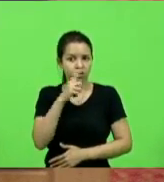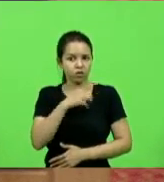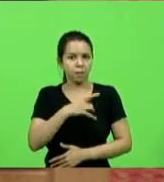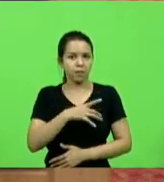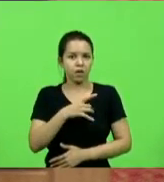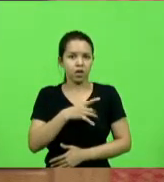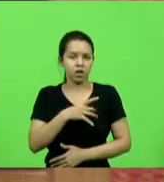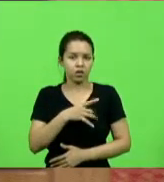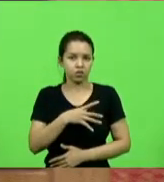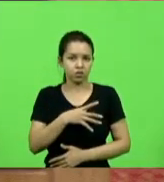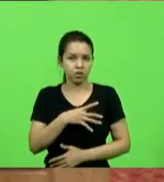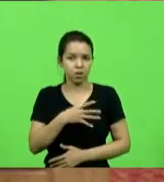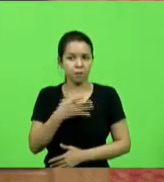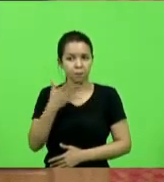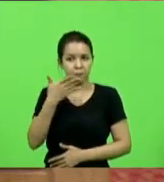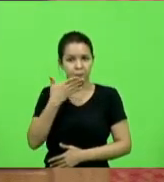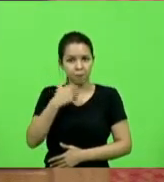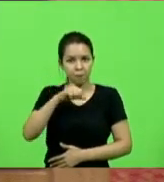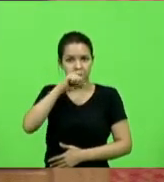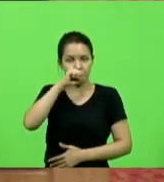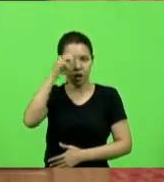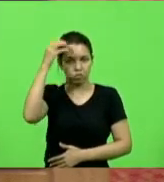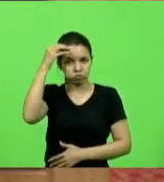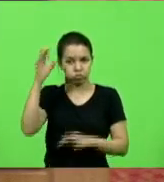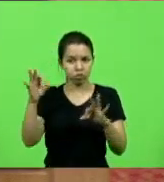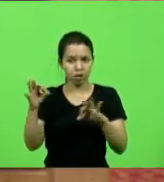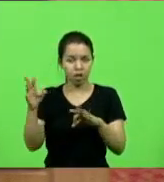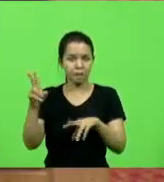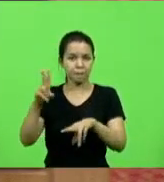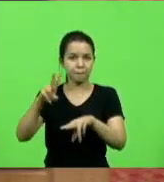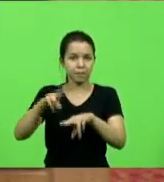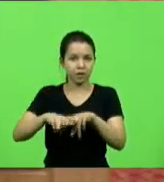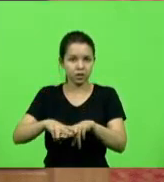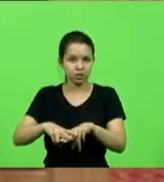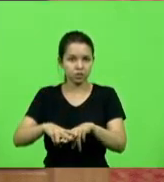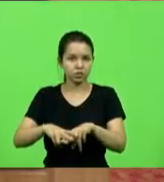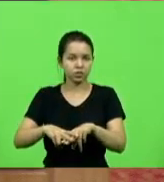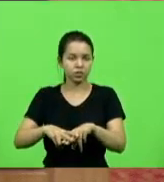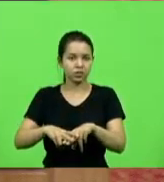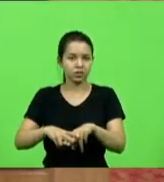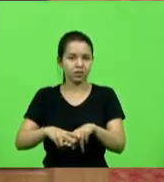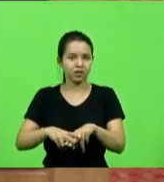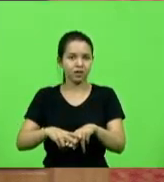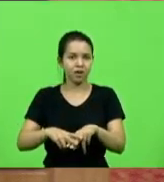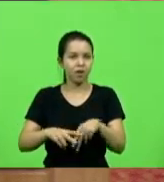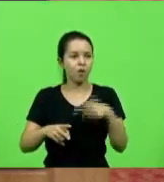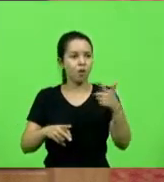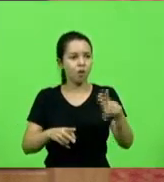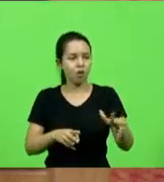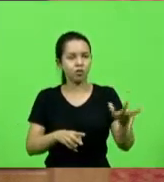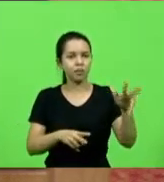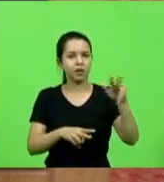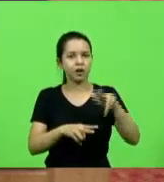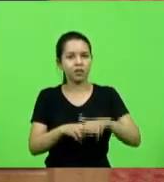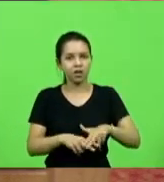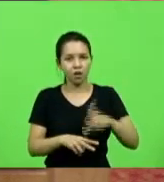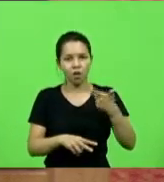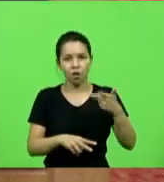inocente foi preso e já pré-julgado, o custa prender mais alguém da família?